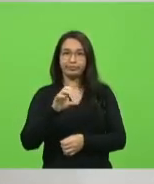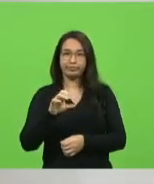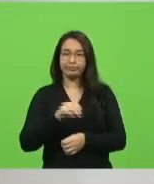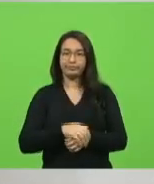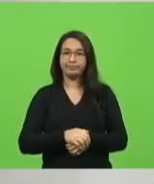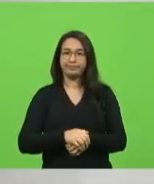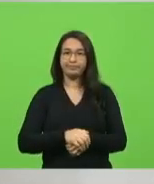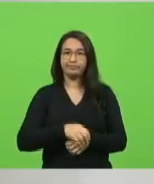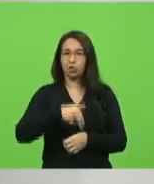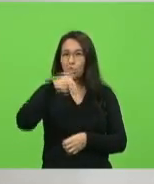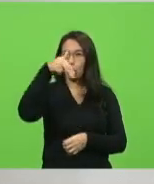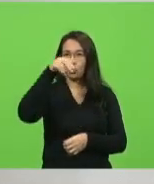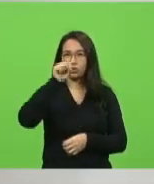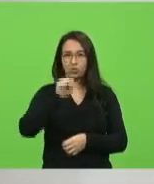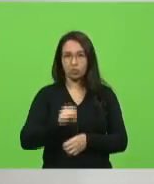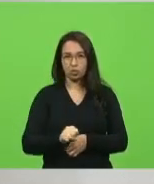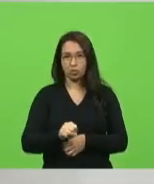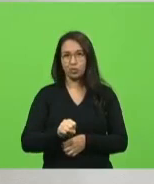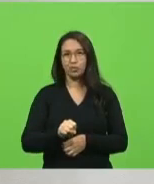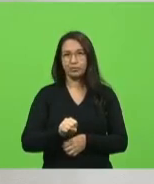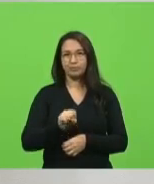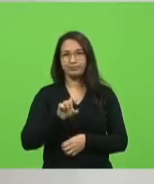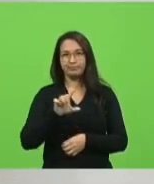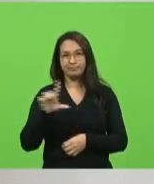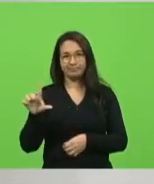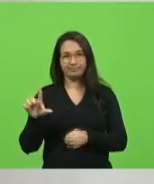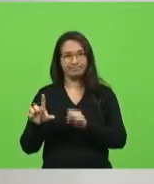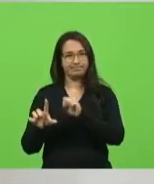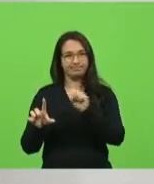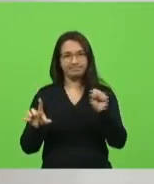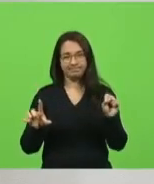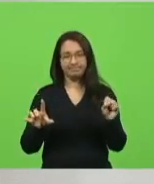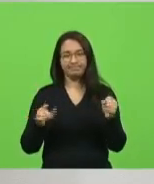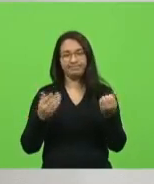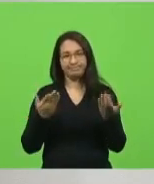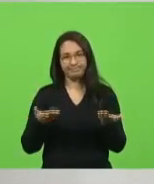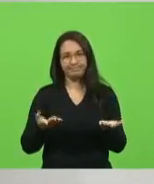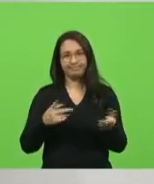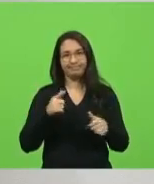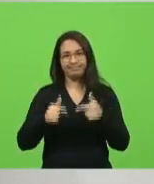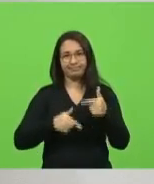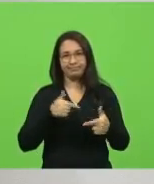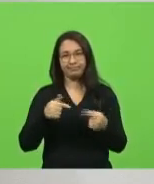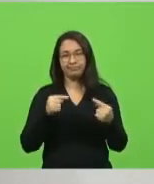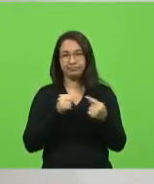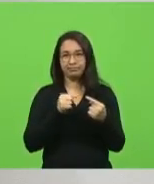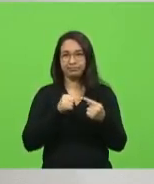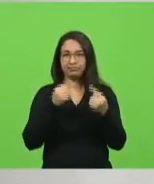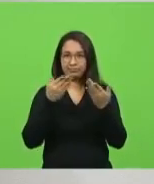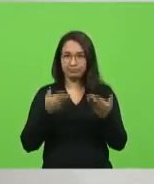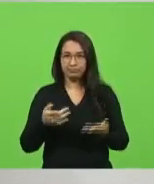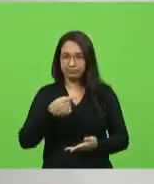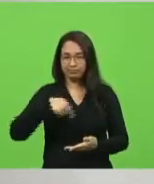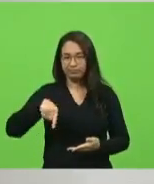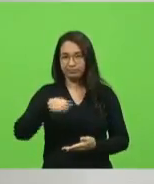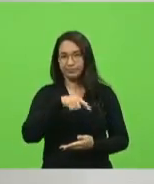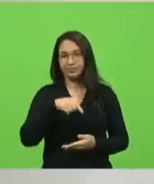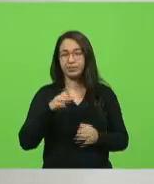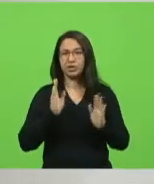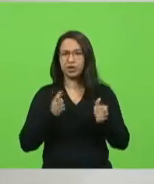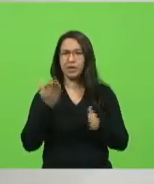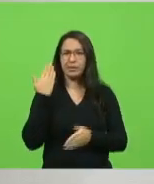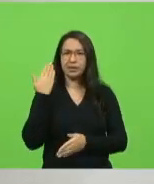norte a sul e de leste a oeste. Essa é a nossa pegada. E eu já tive a experiência de ser vereador